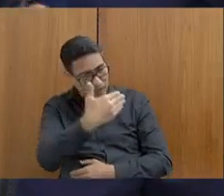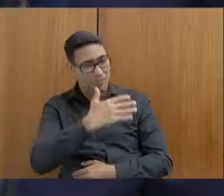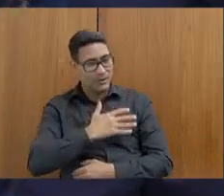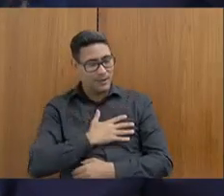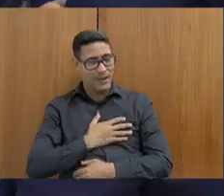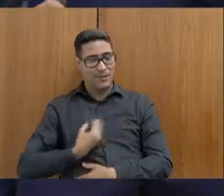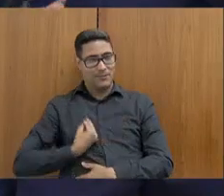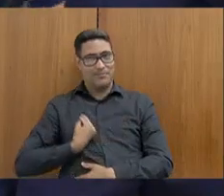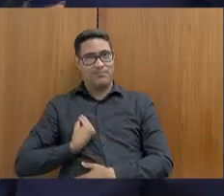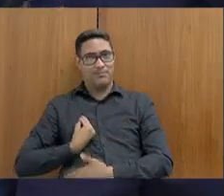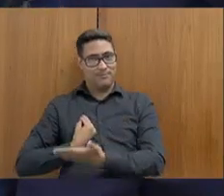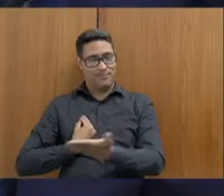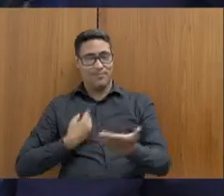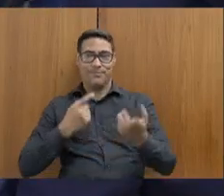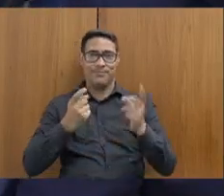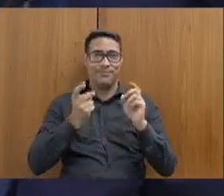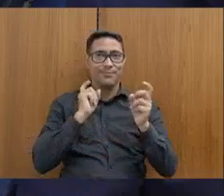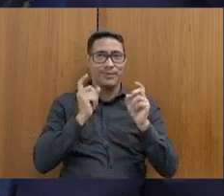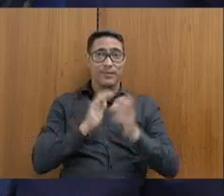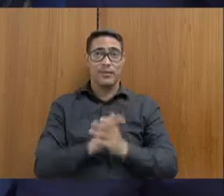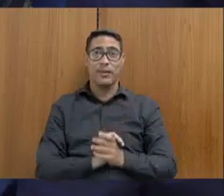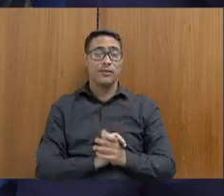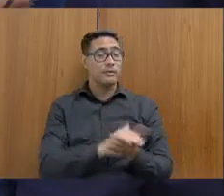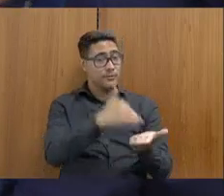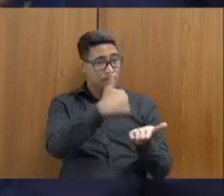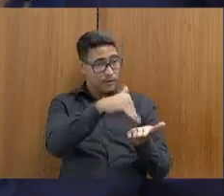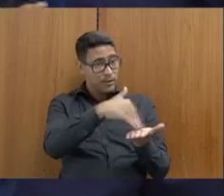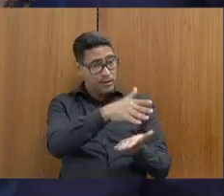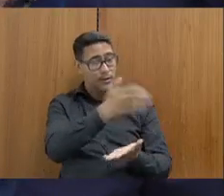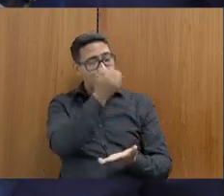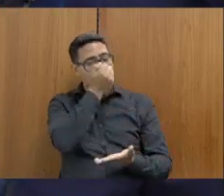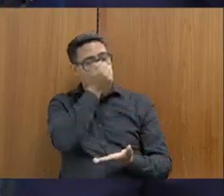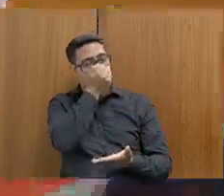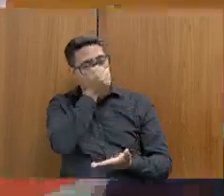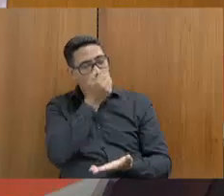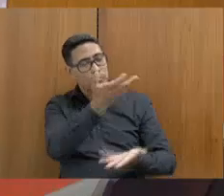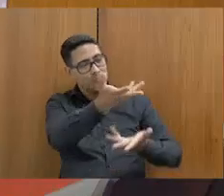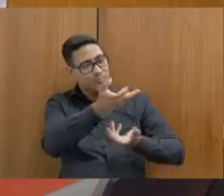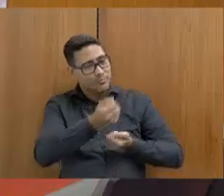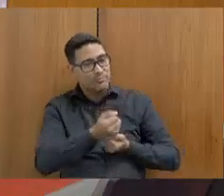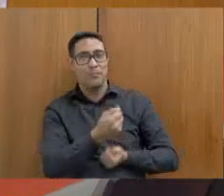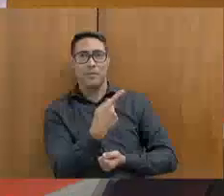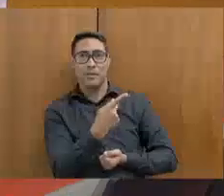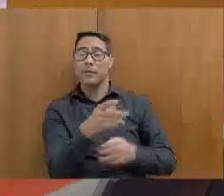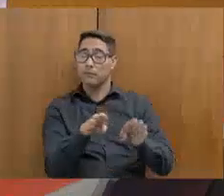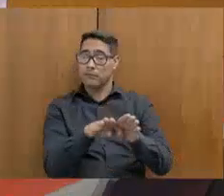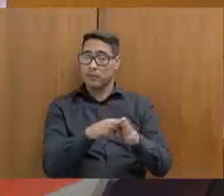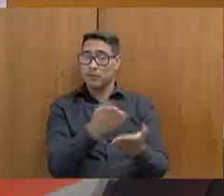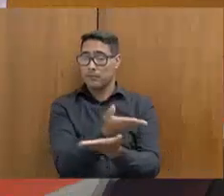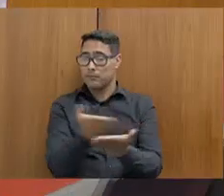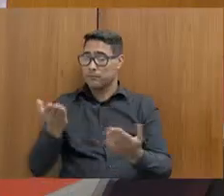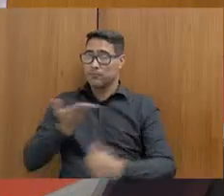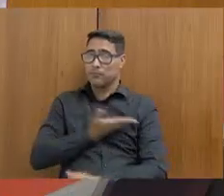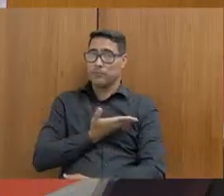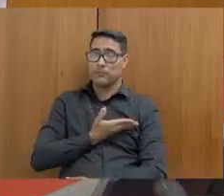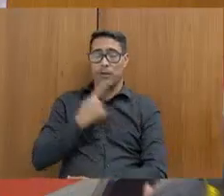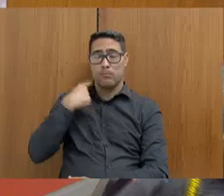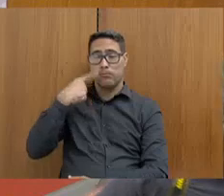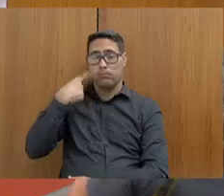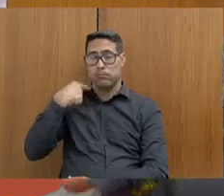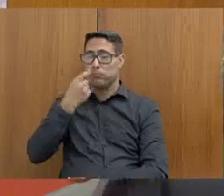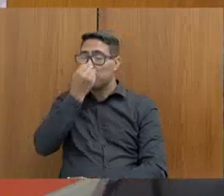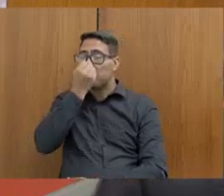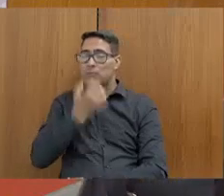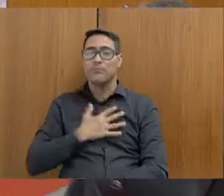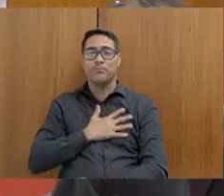audiência. senhor secretário, um prazer em recebê-los aqui. Prazer enorme, deputado. E meus colegas deputados, prazer em tê-los